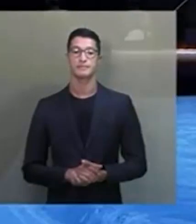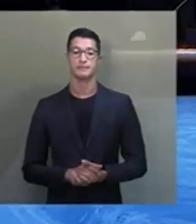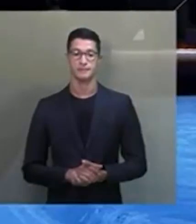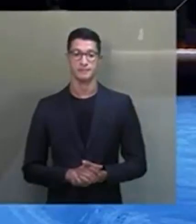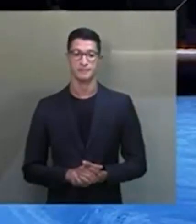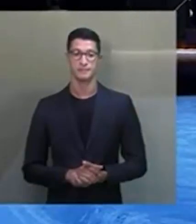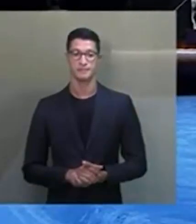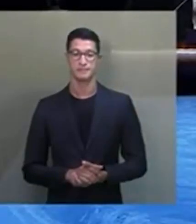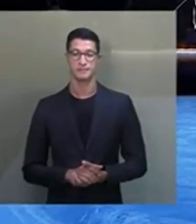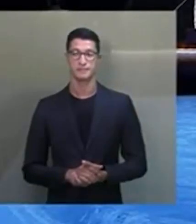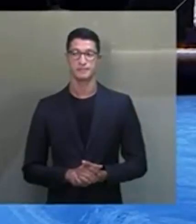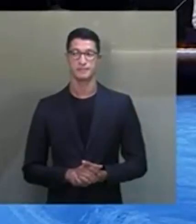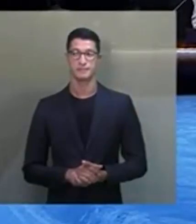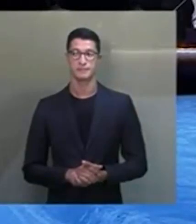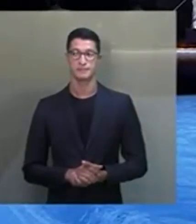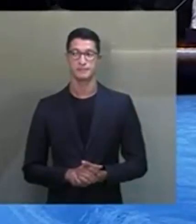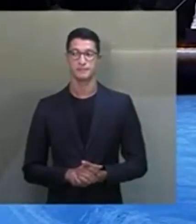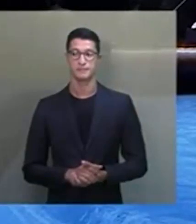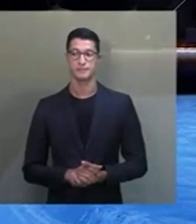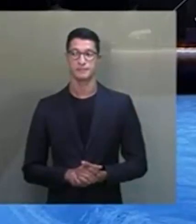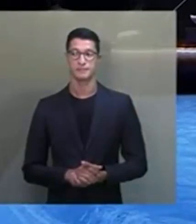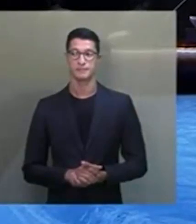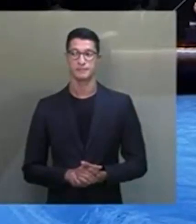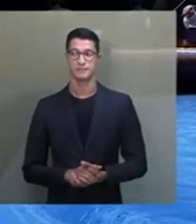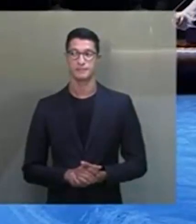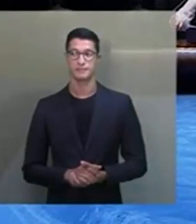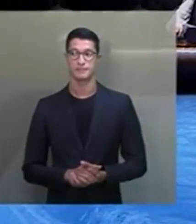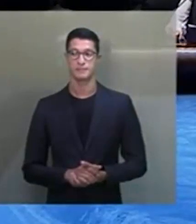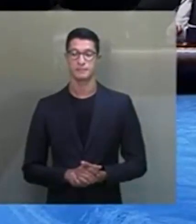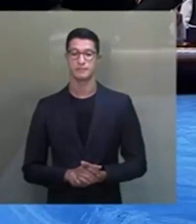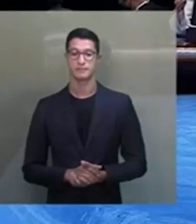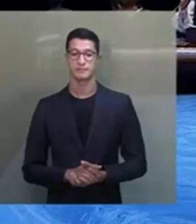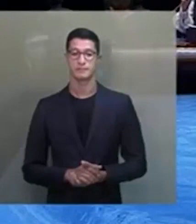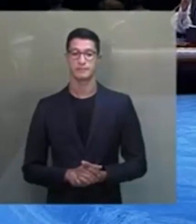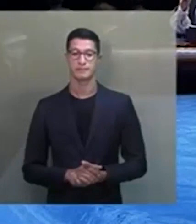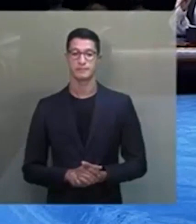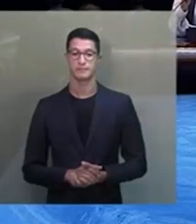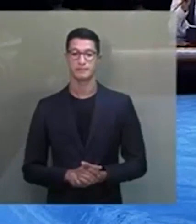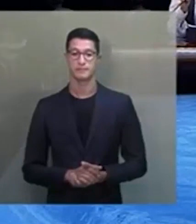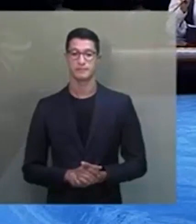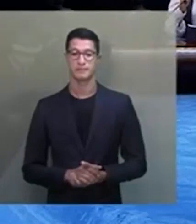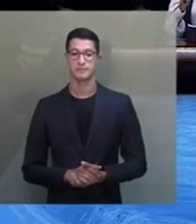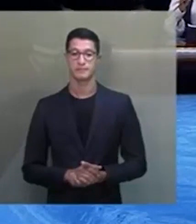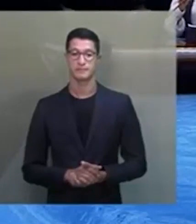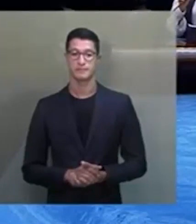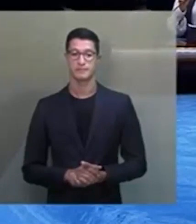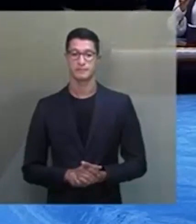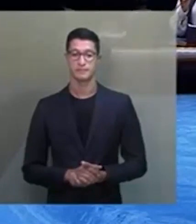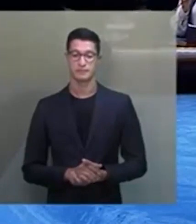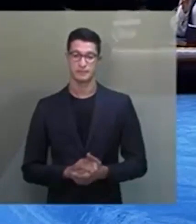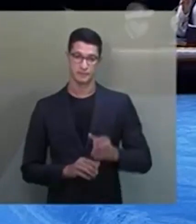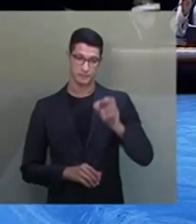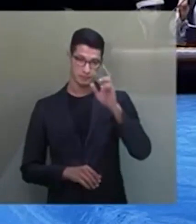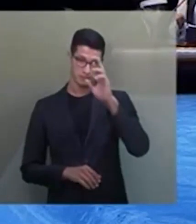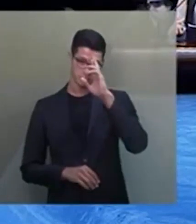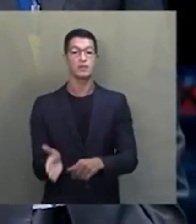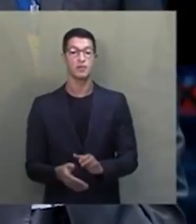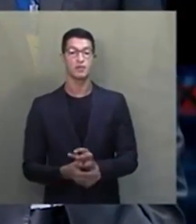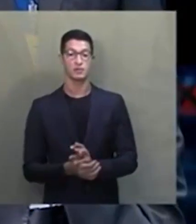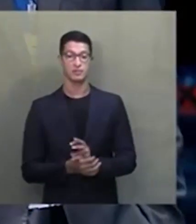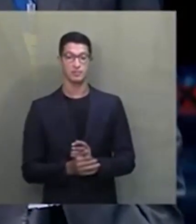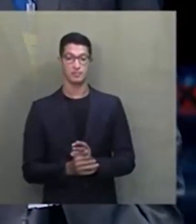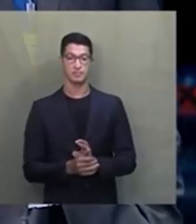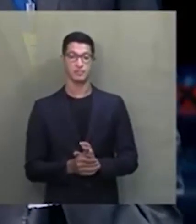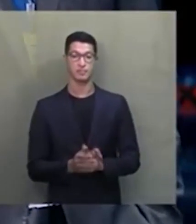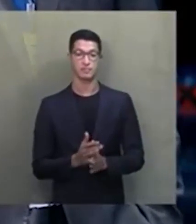dívidas deve chegar a mais de R 89 bilhões. Com a PEC, o governo passa a ter uma folga financeira para financiar o